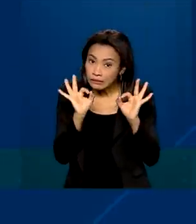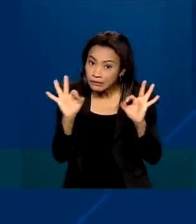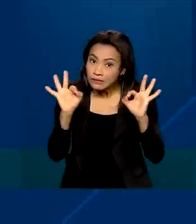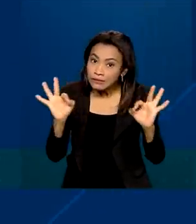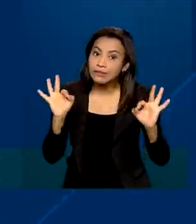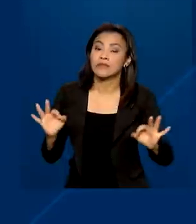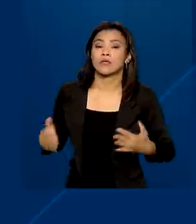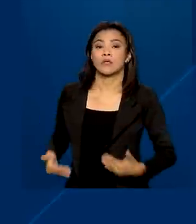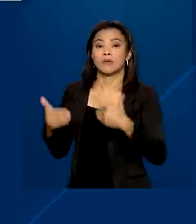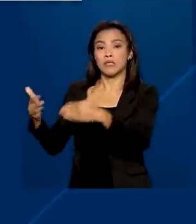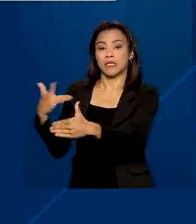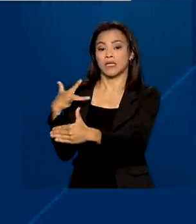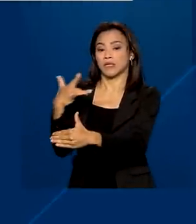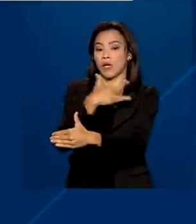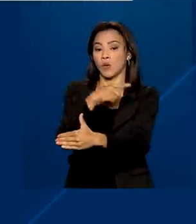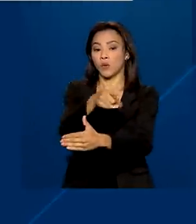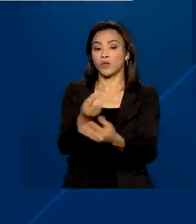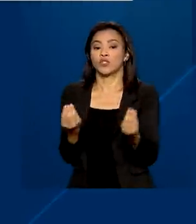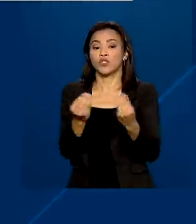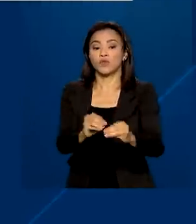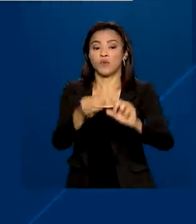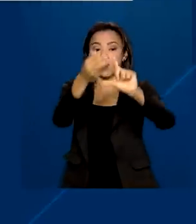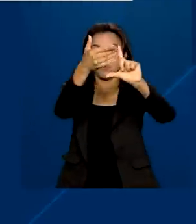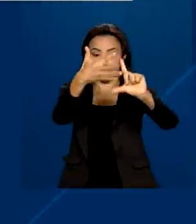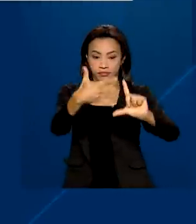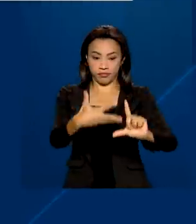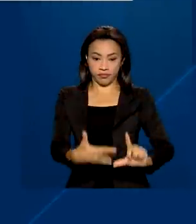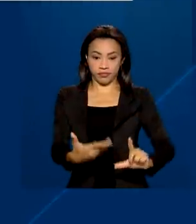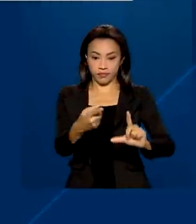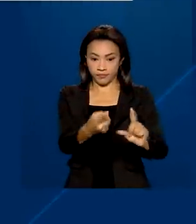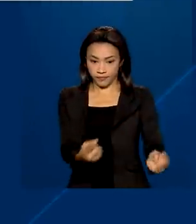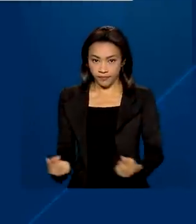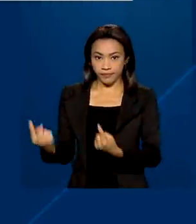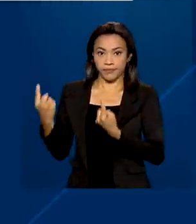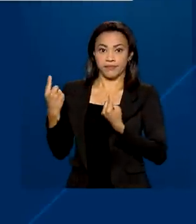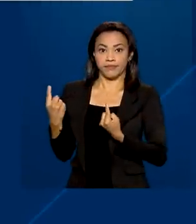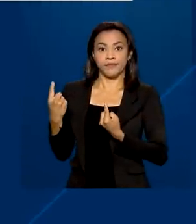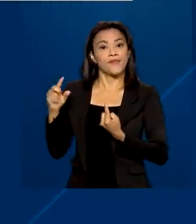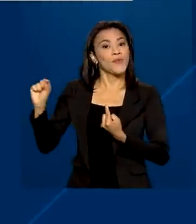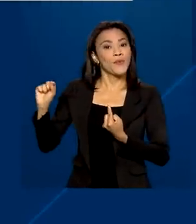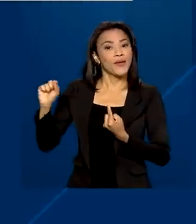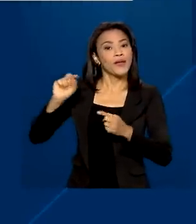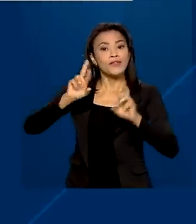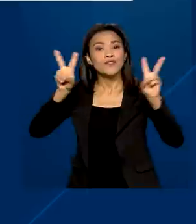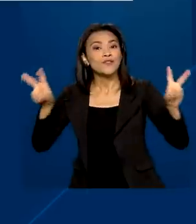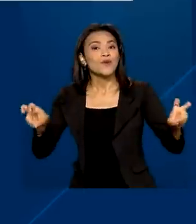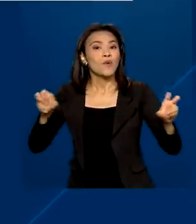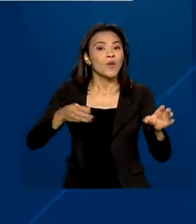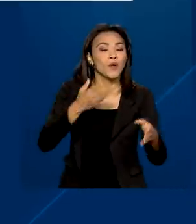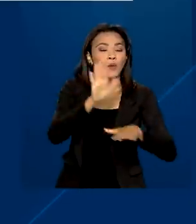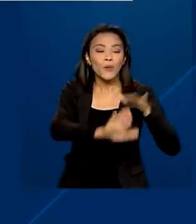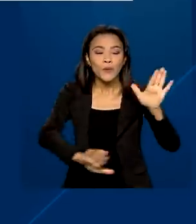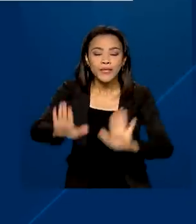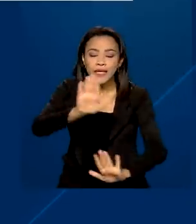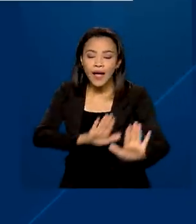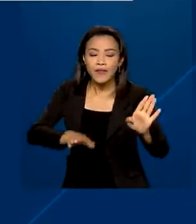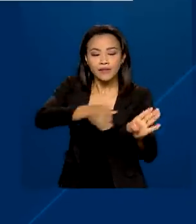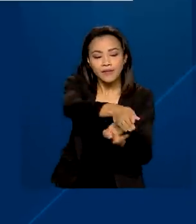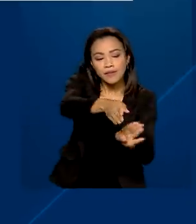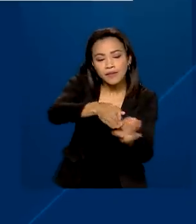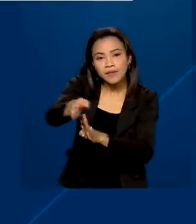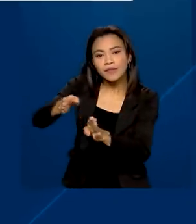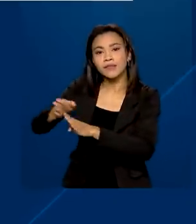Ministério da Saúde lançou uma plataforma na internet. É a Linha de Cuidados sobre Doença Renal Crônica em